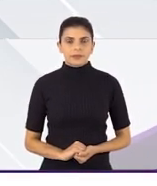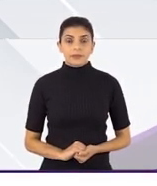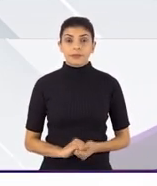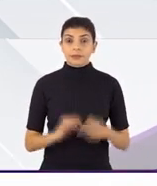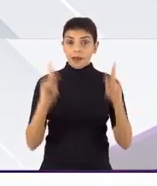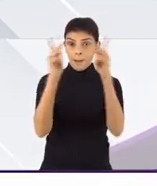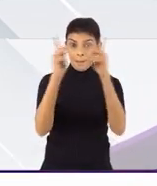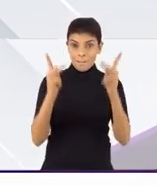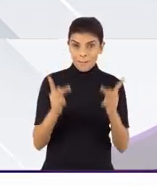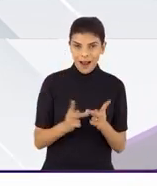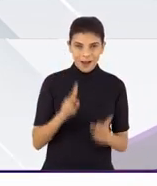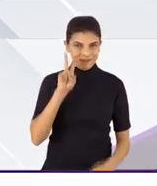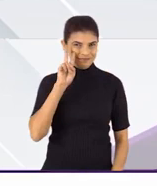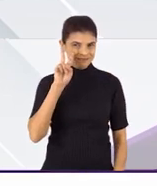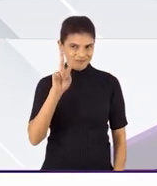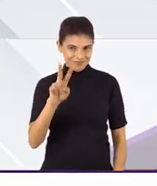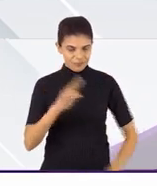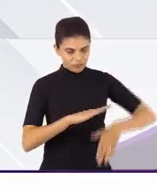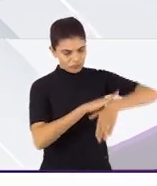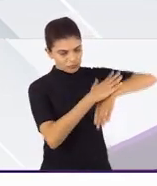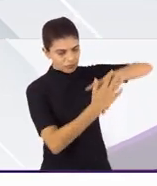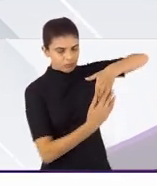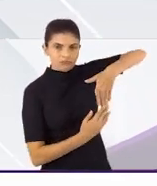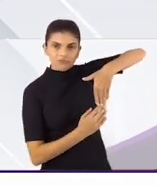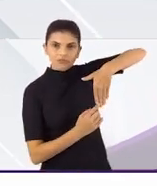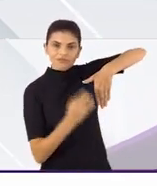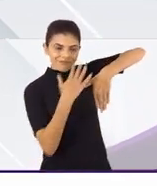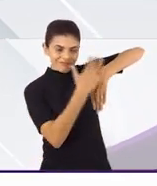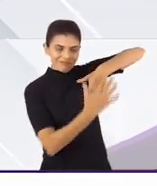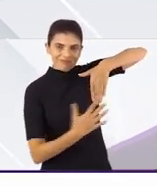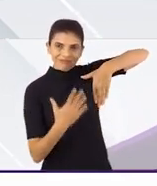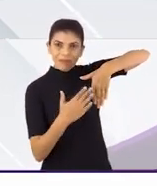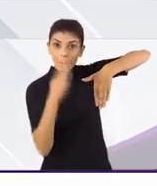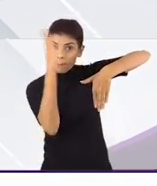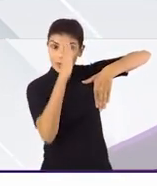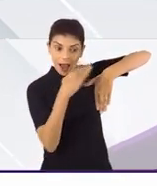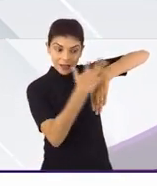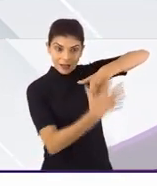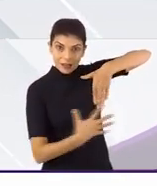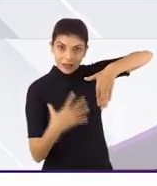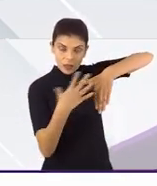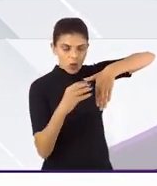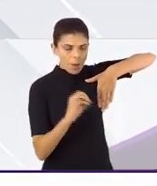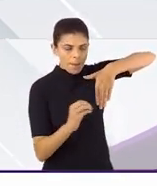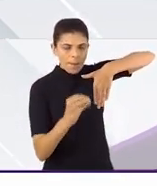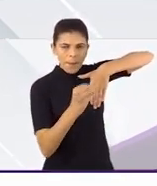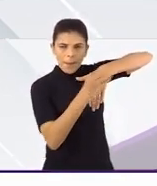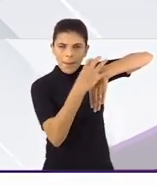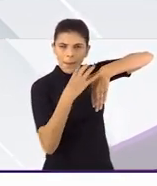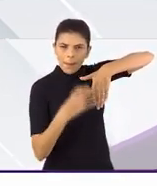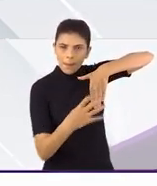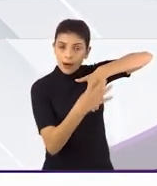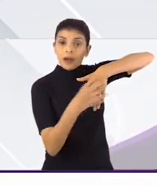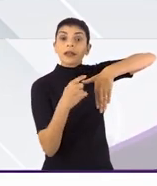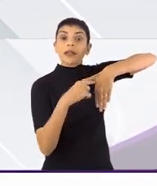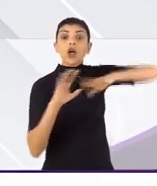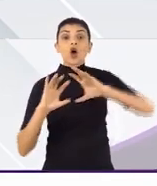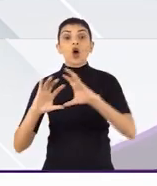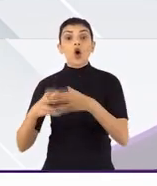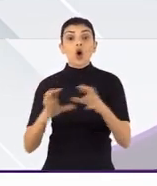Este mapa, de outubro de 2021, traz a composição